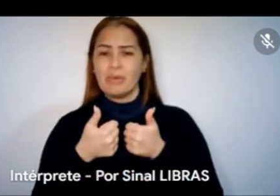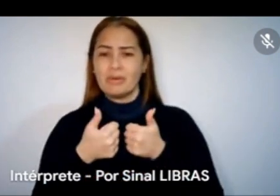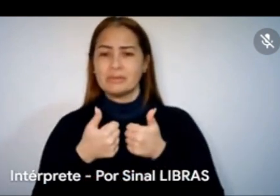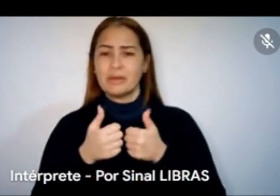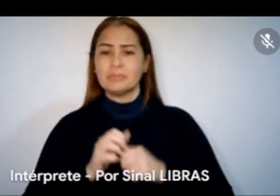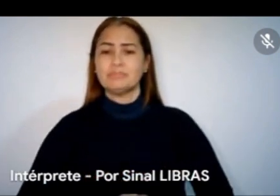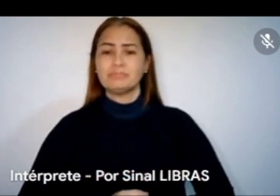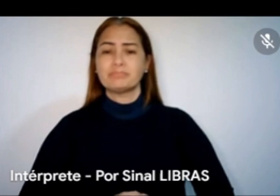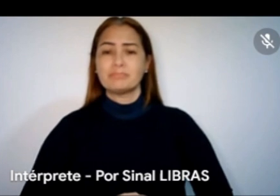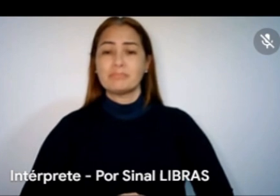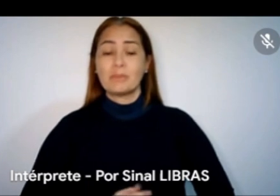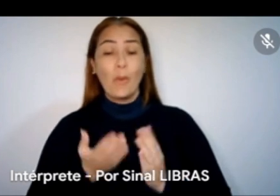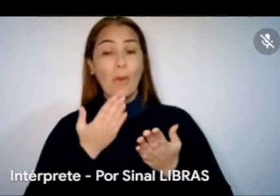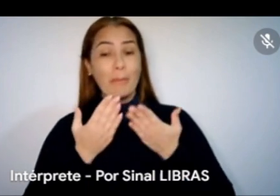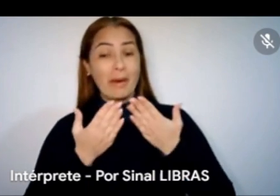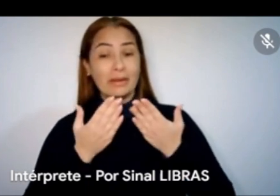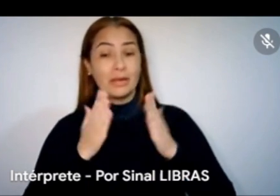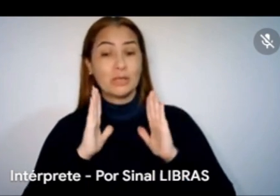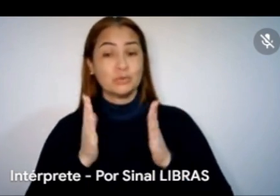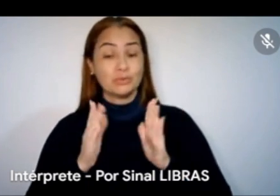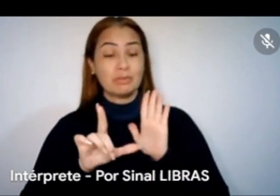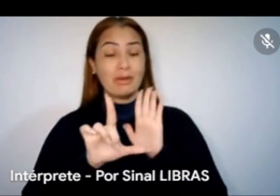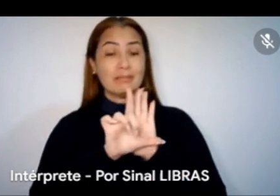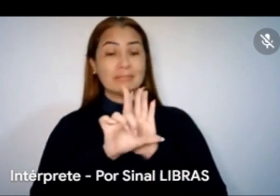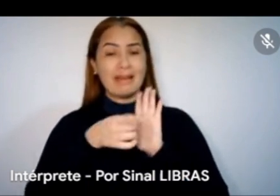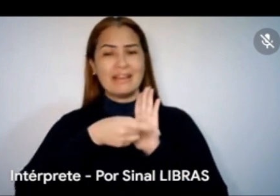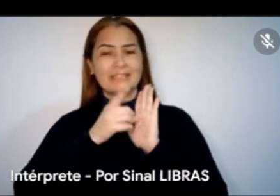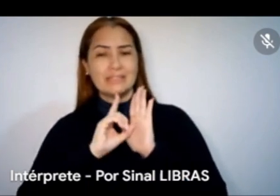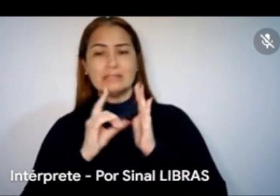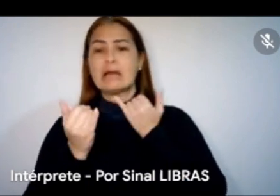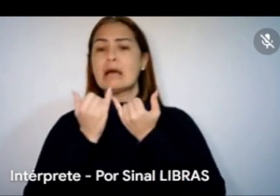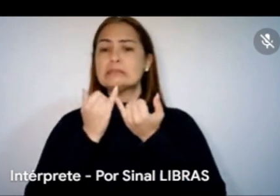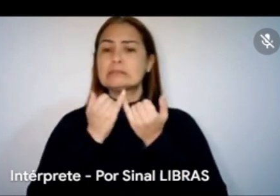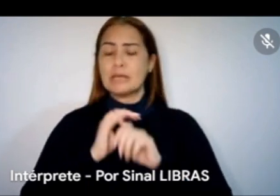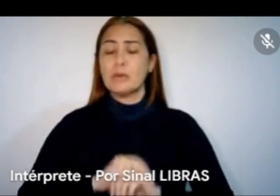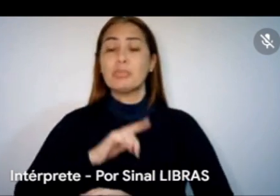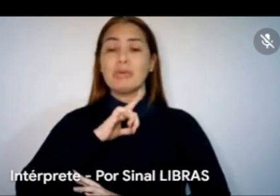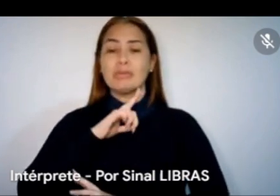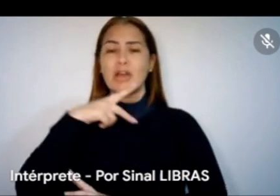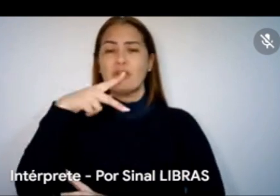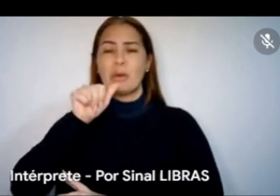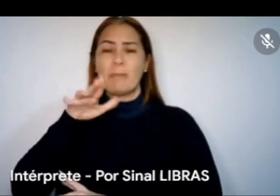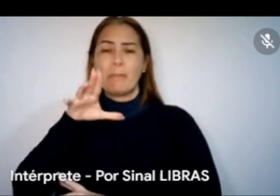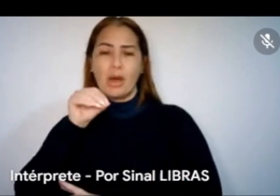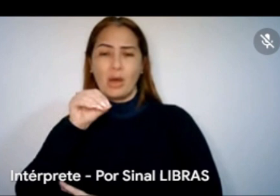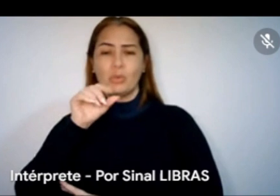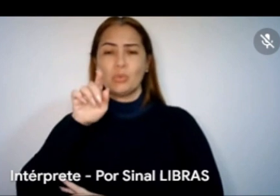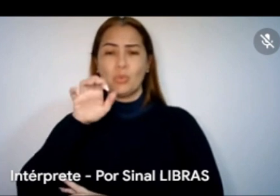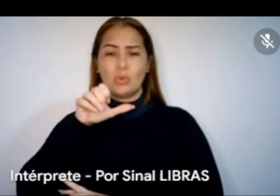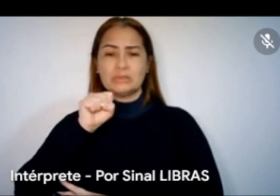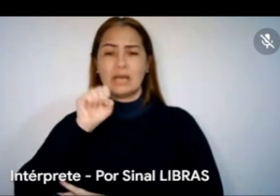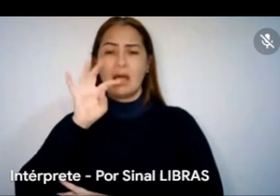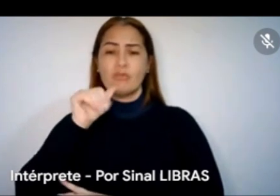anteriores, né? A edição da Paulo Gustavo, teve a primeira Aldir Blanc, que acho que foi um processo bem rico, acho que para o Estado,